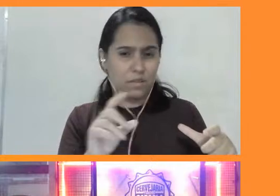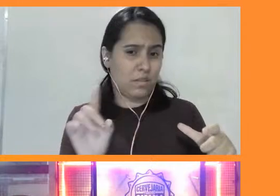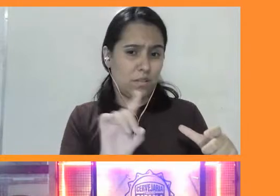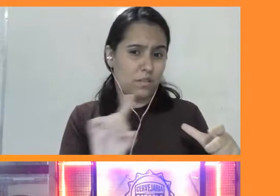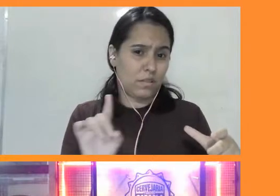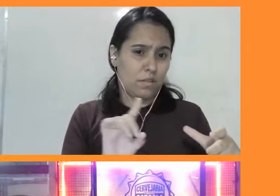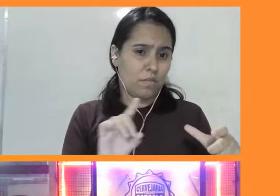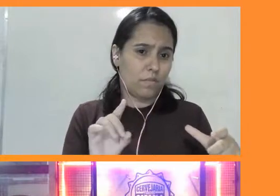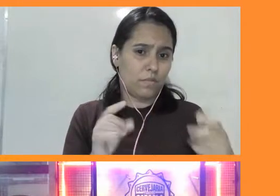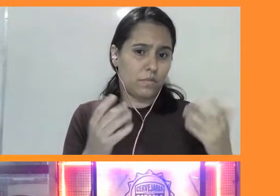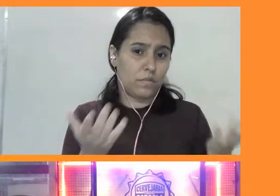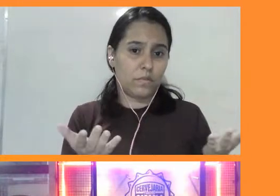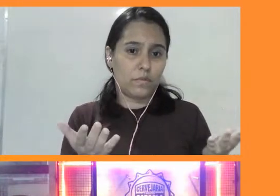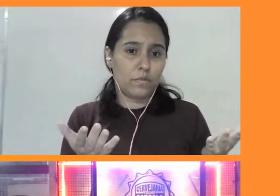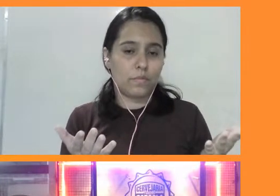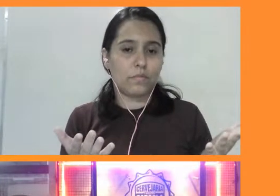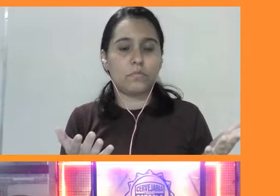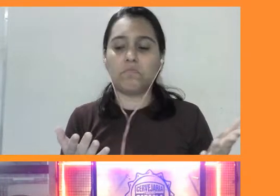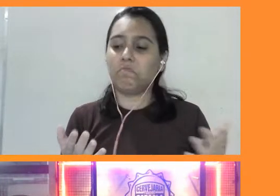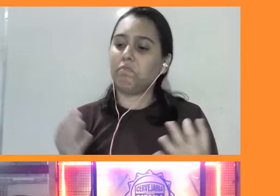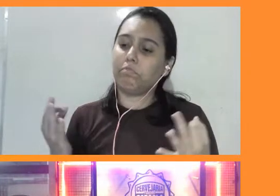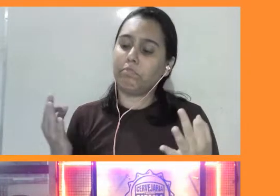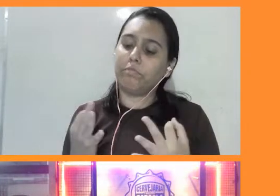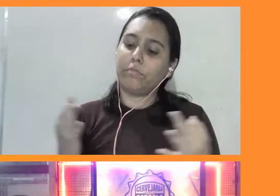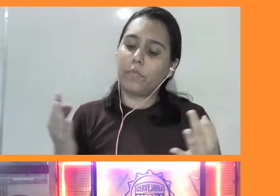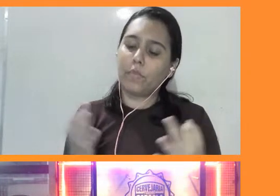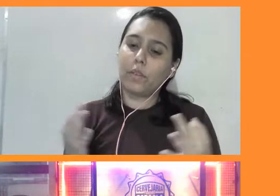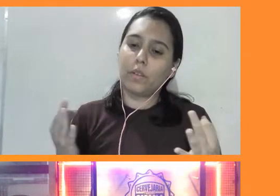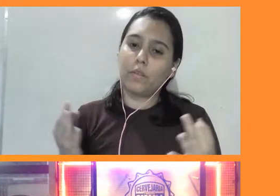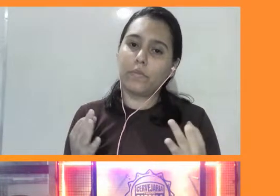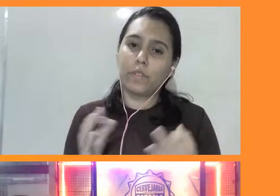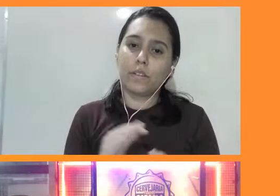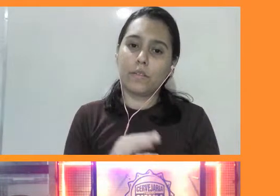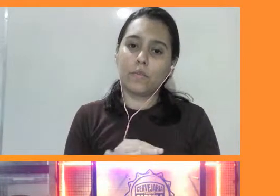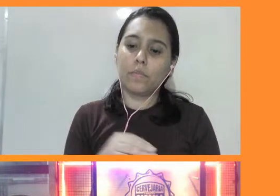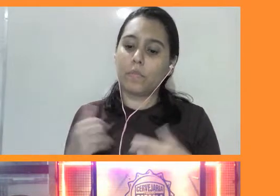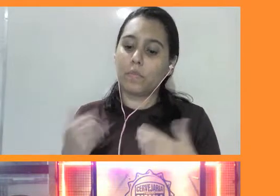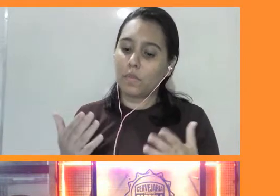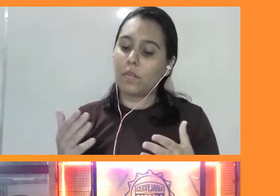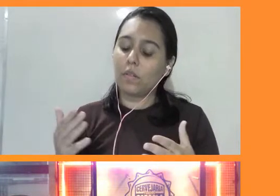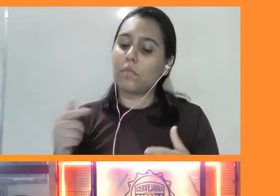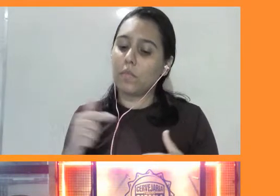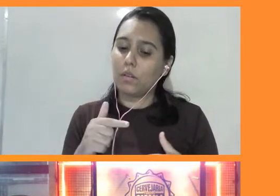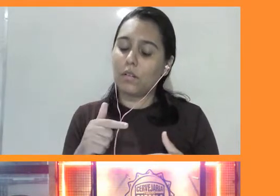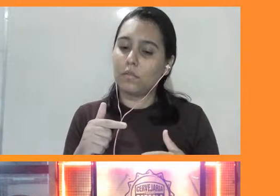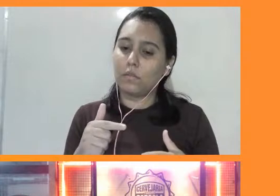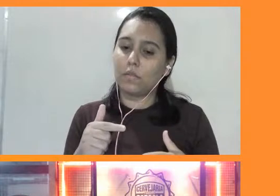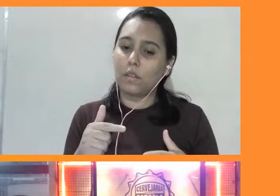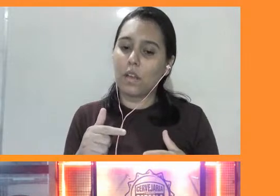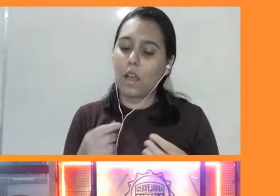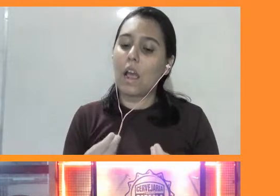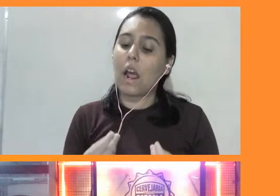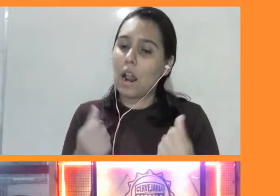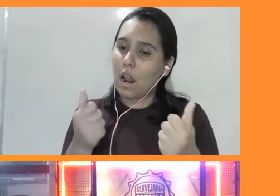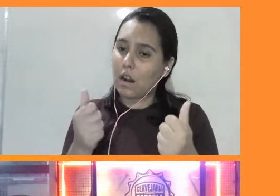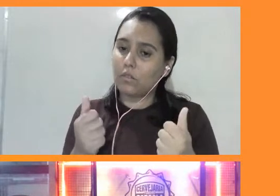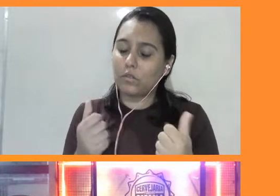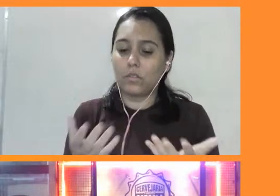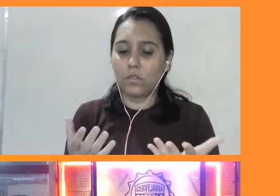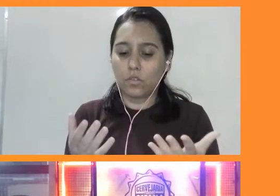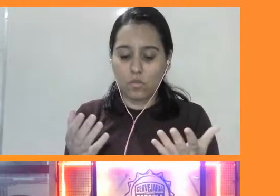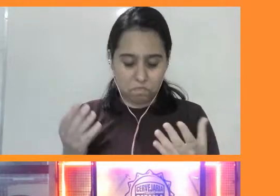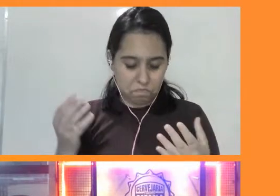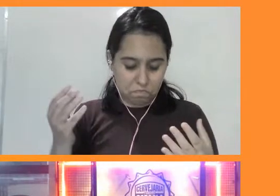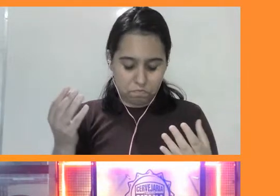Perfeito, Daniela. Perfeito, Dani. Essa melhor qualidade, né? Não necessariamente é um ornamento, não necessariamente